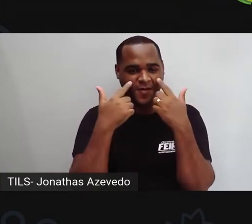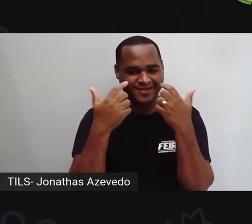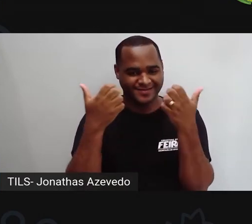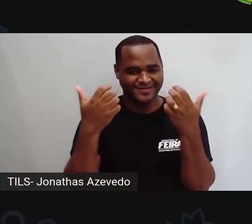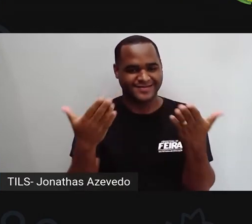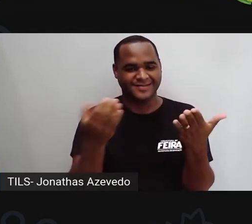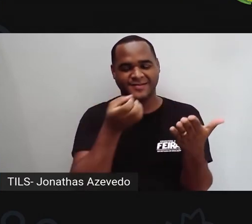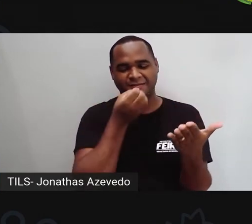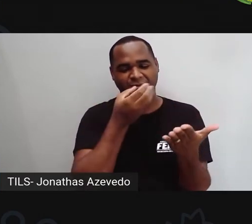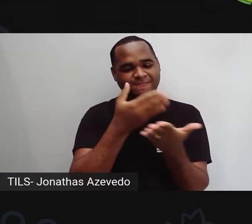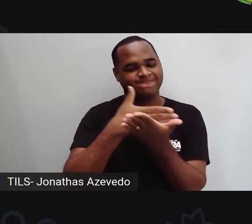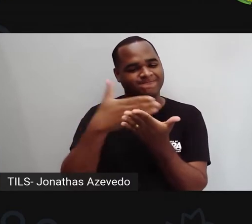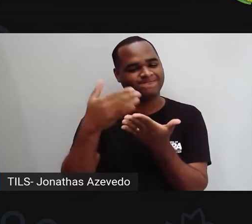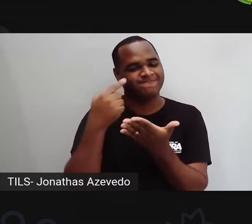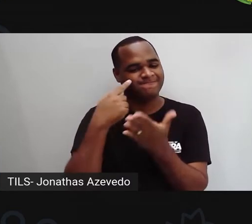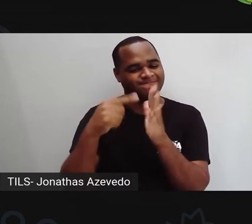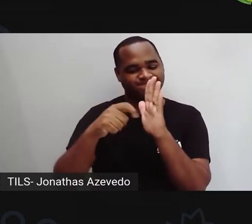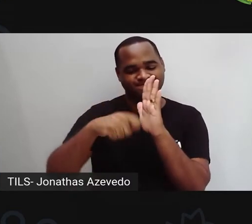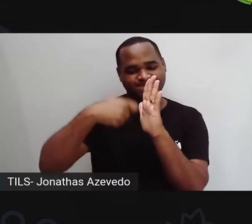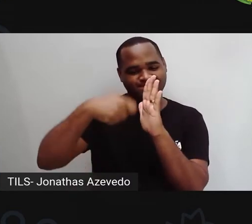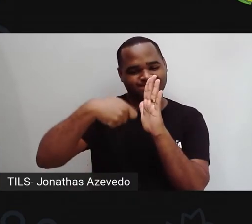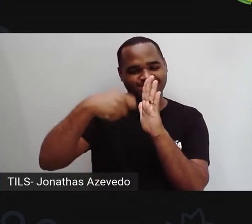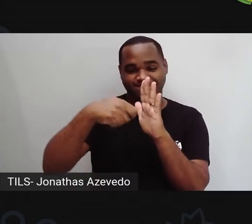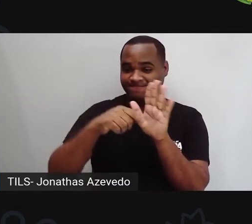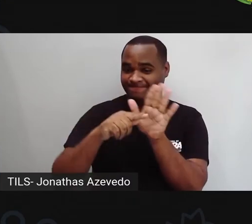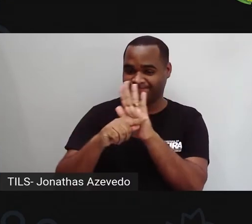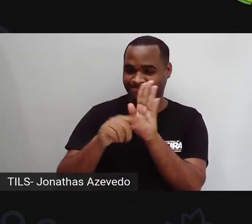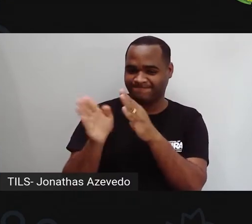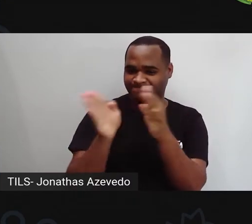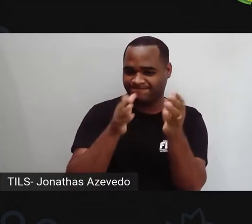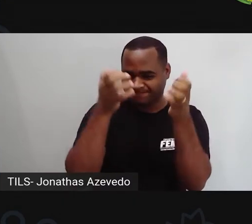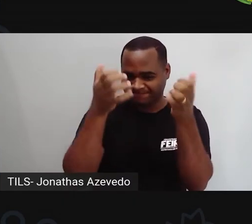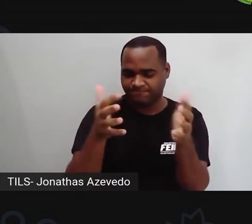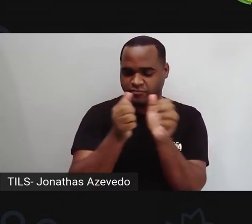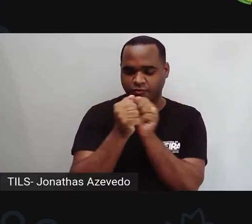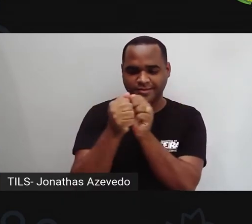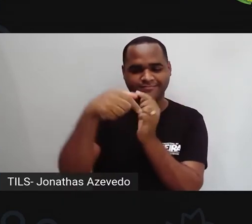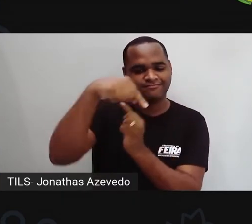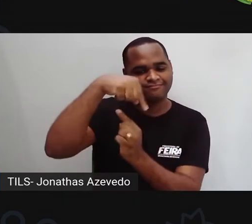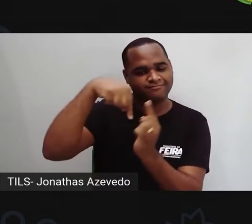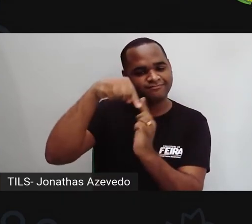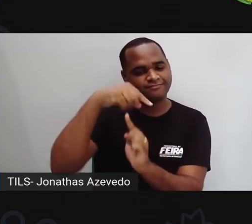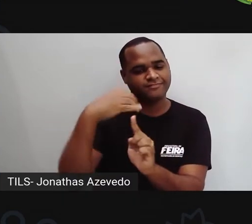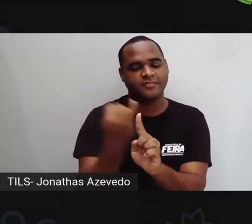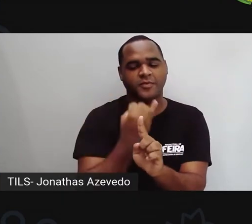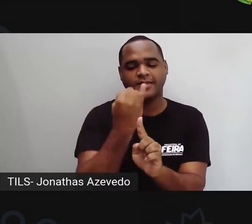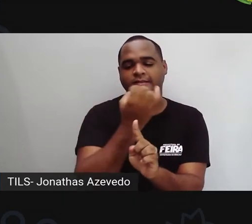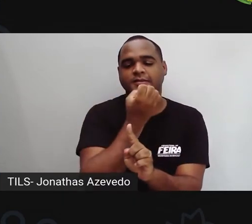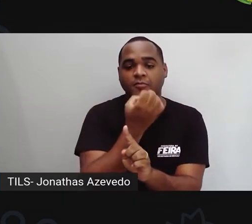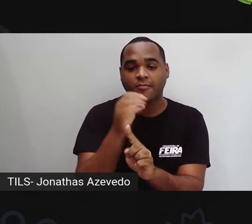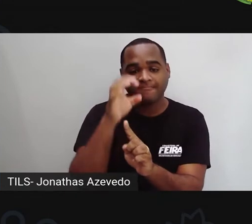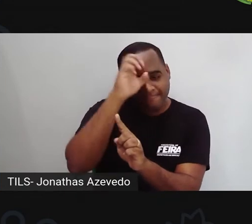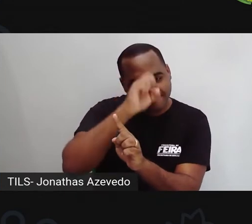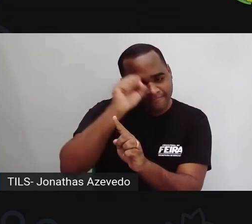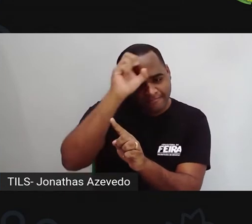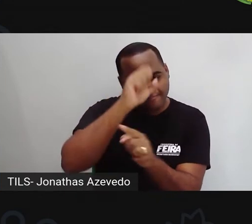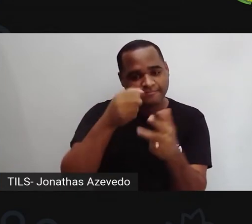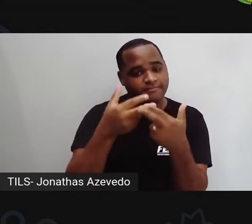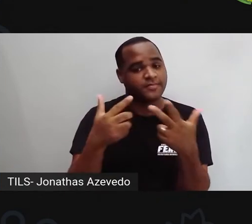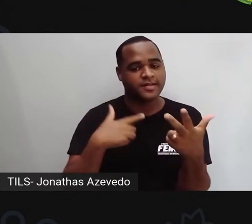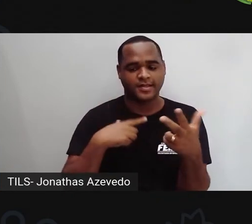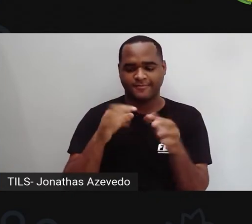começarmos mais uma videoaula, não é? Para juntos termos esse momento tão importante de aprendizado, onde mesmo